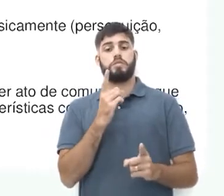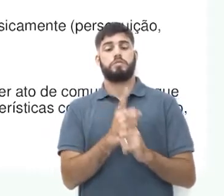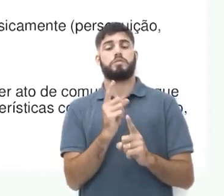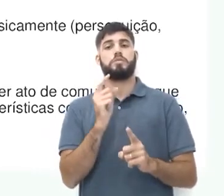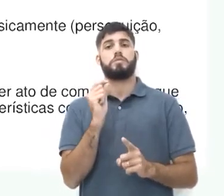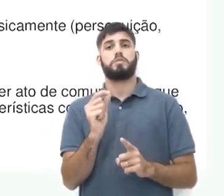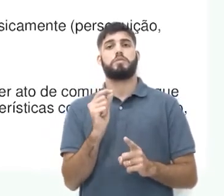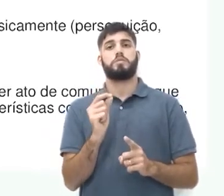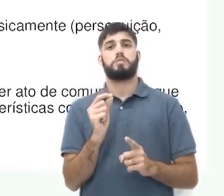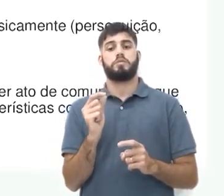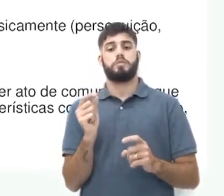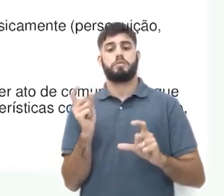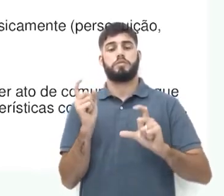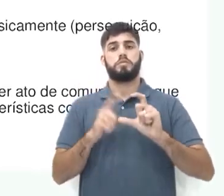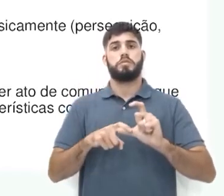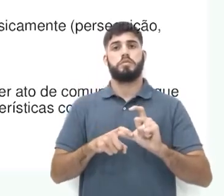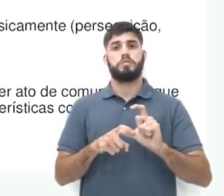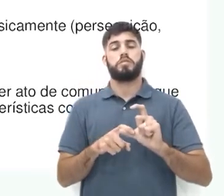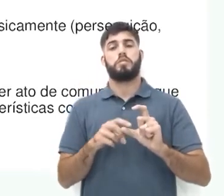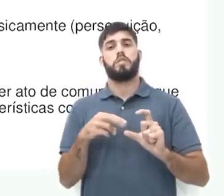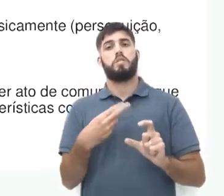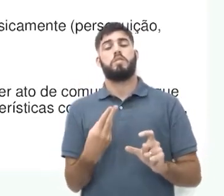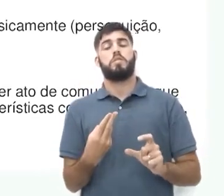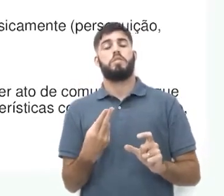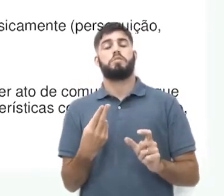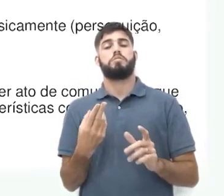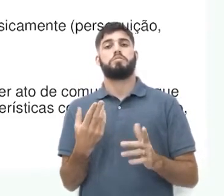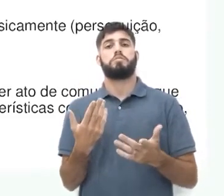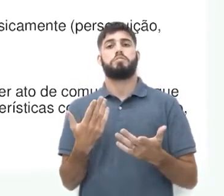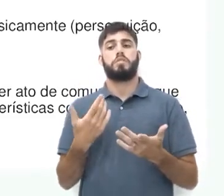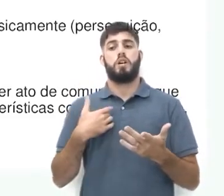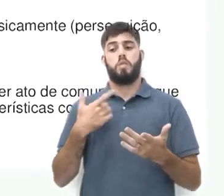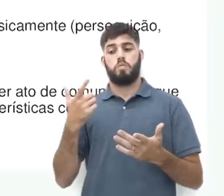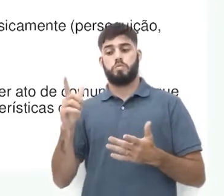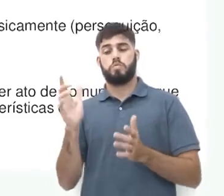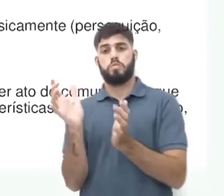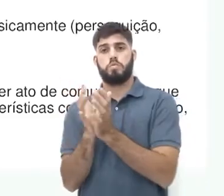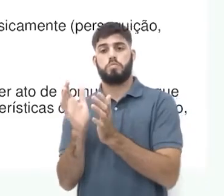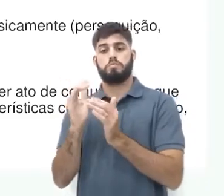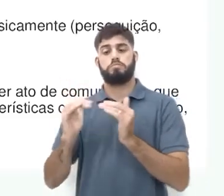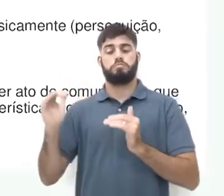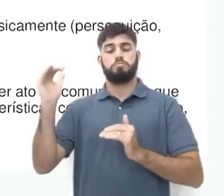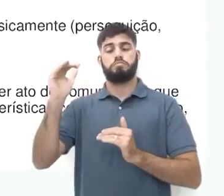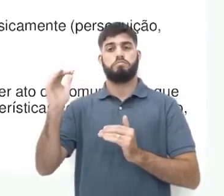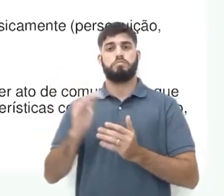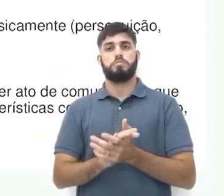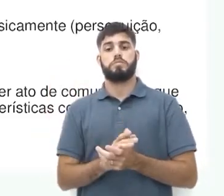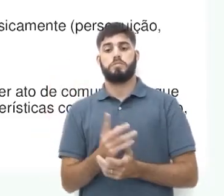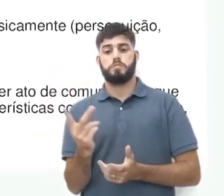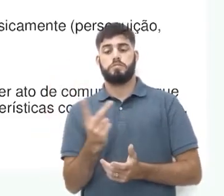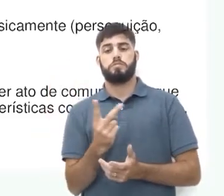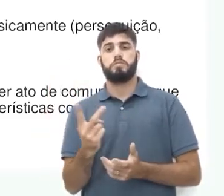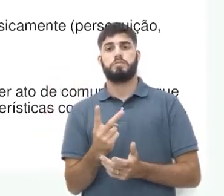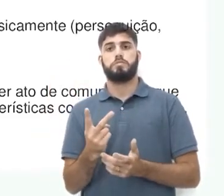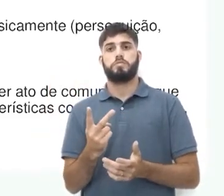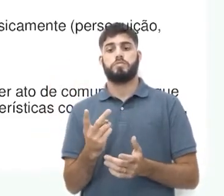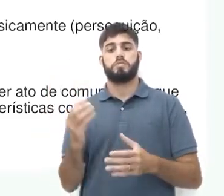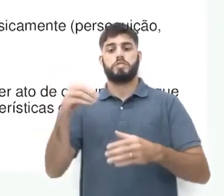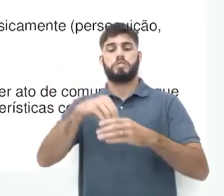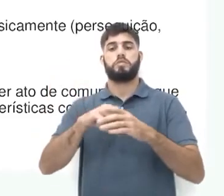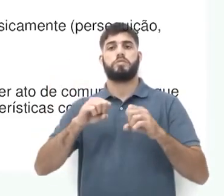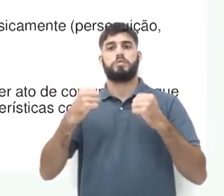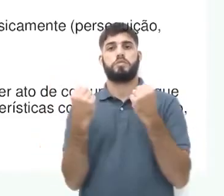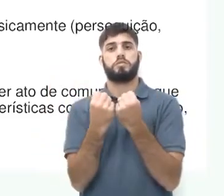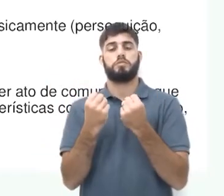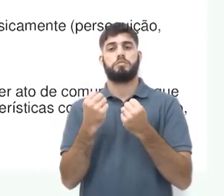numa situação de dependência ou desvantagem em relação a um grupo maioritário, ambos integrando uma sociedade